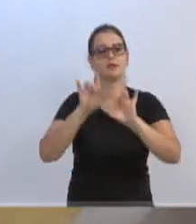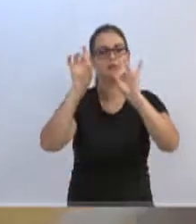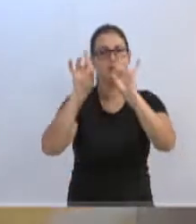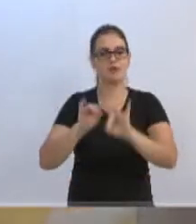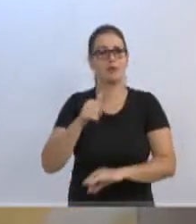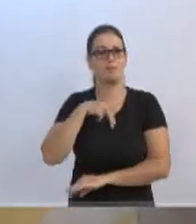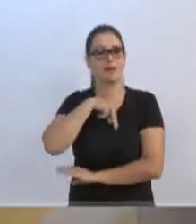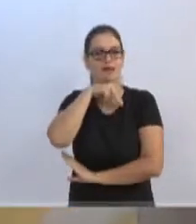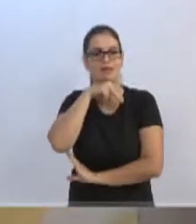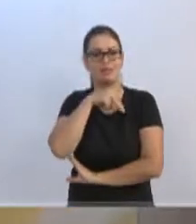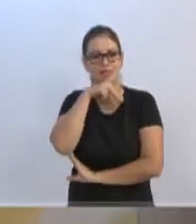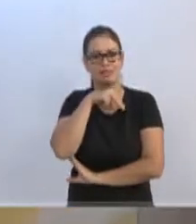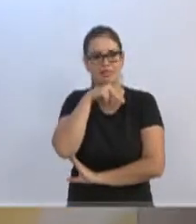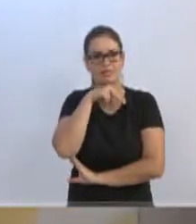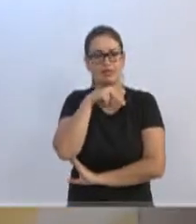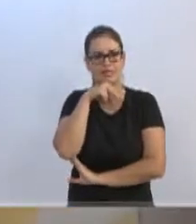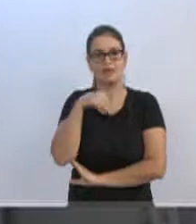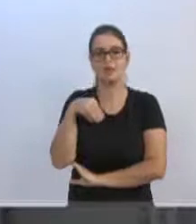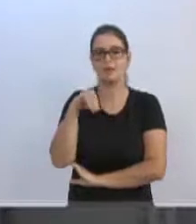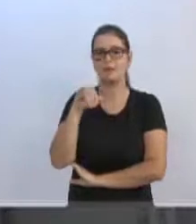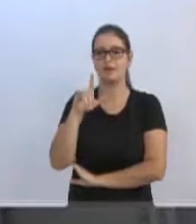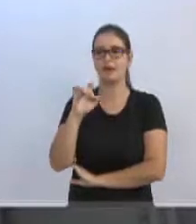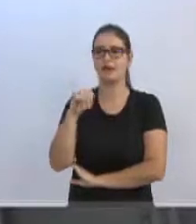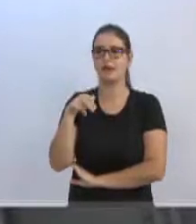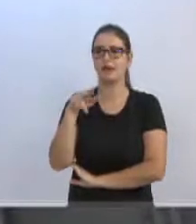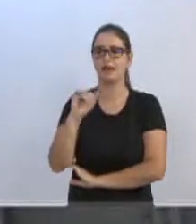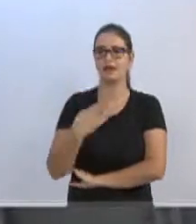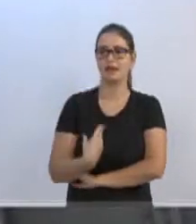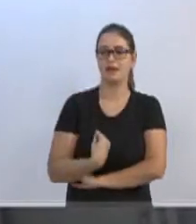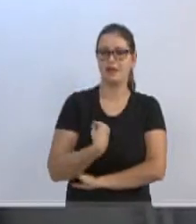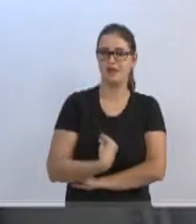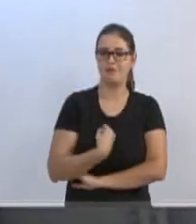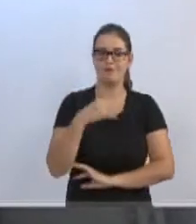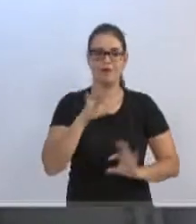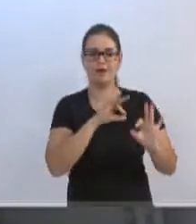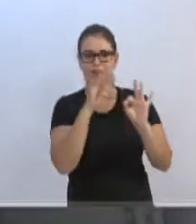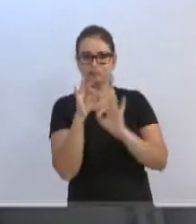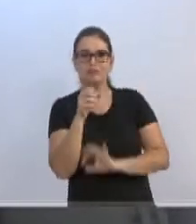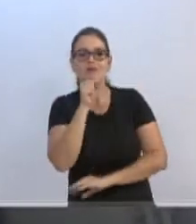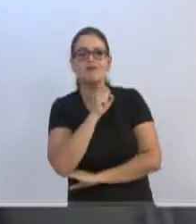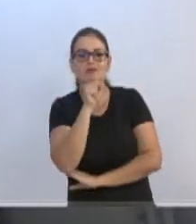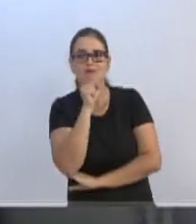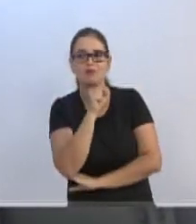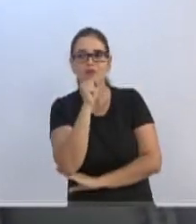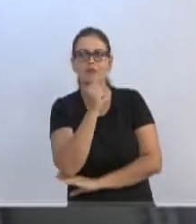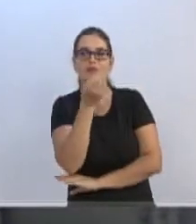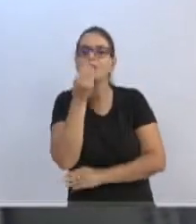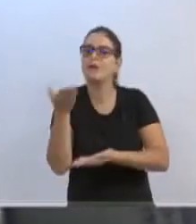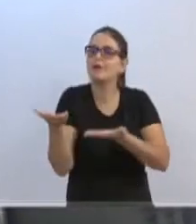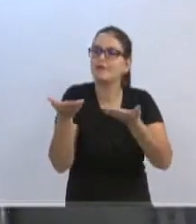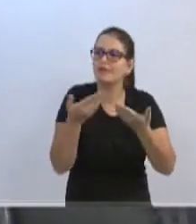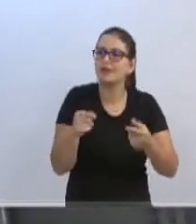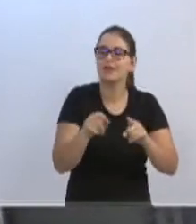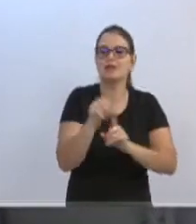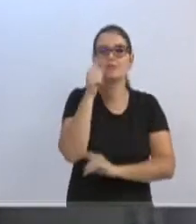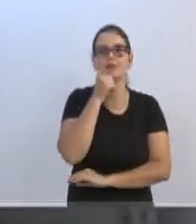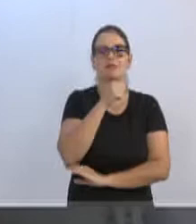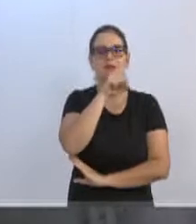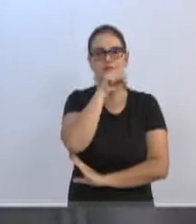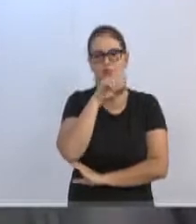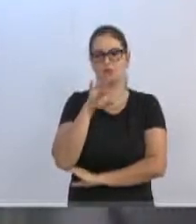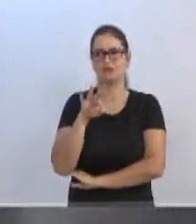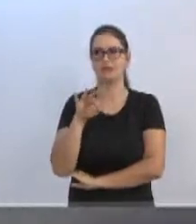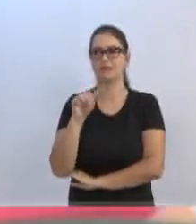neta, a Milena, que se faz presente nesta tarde, que vem acompanhar o avô, seja bem-vinda a esta casa, minha esposa Tânia,